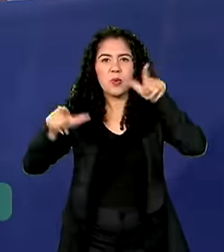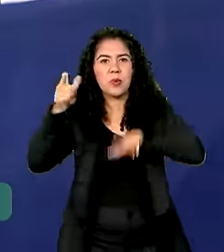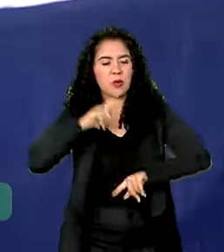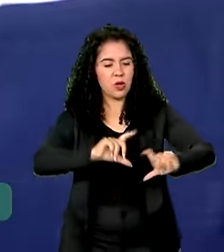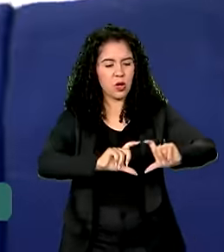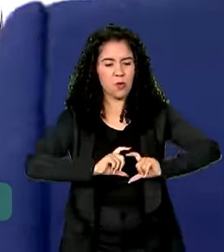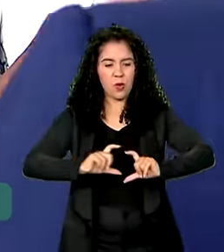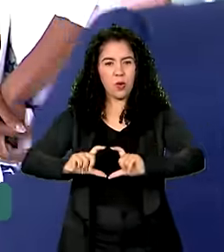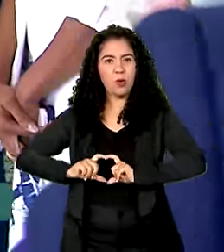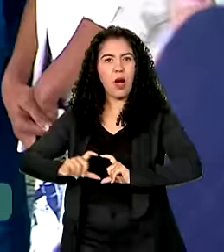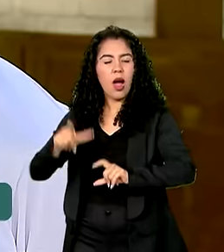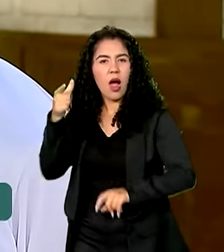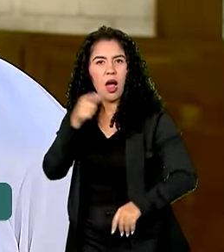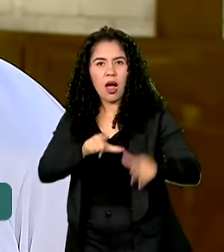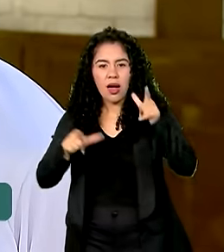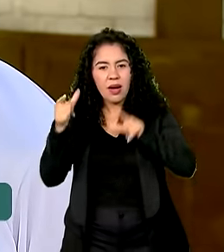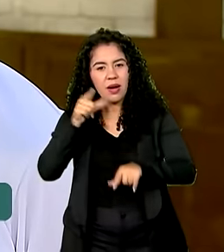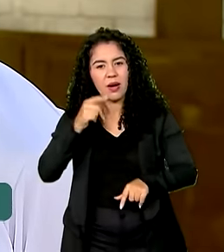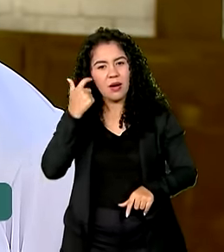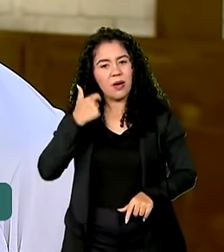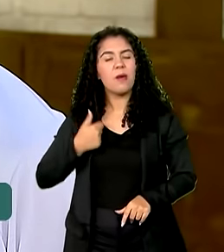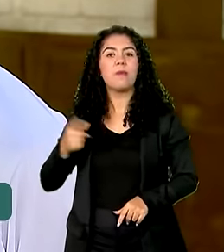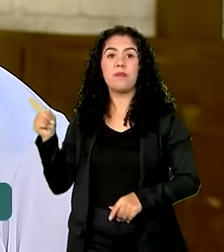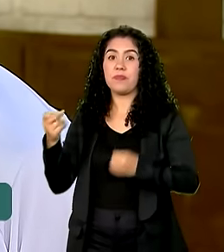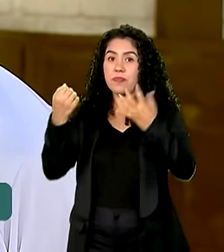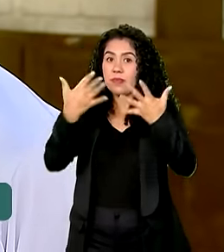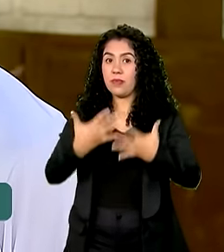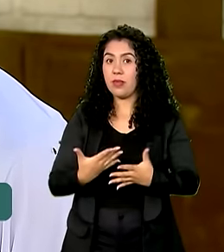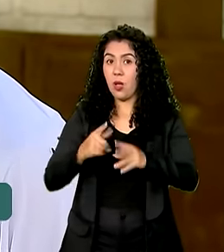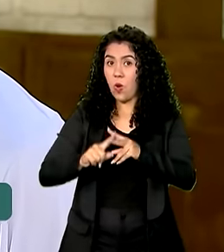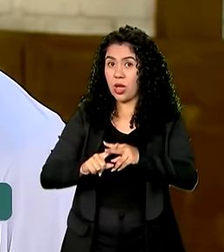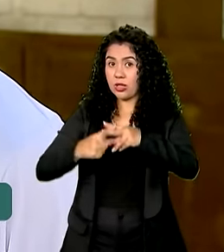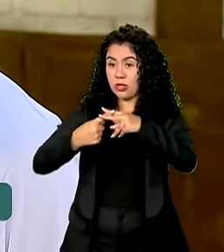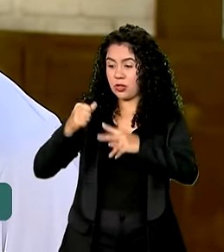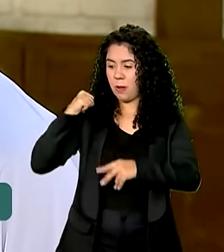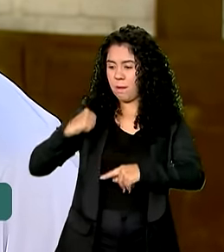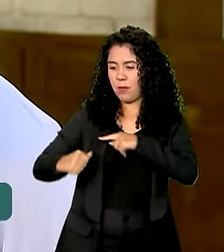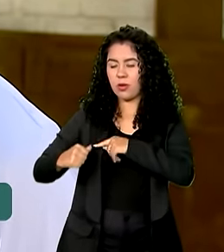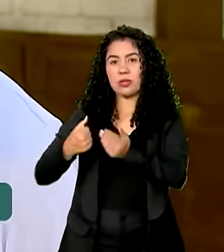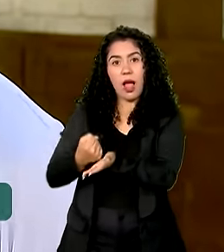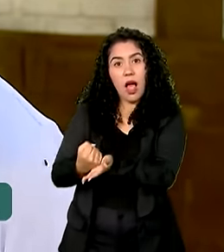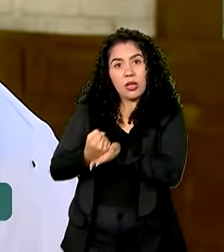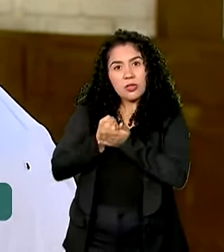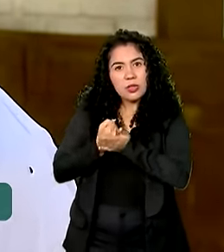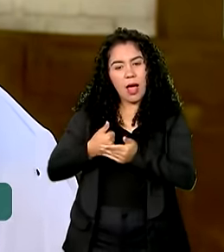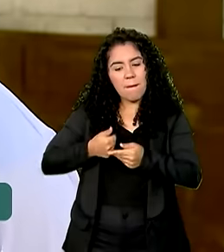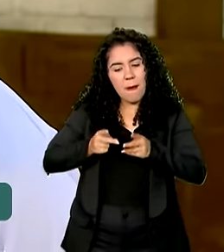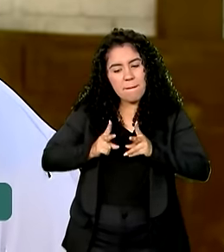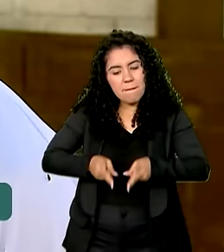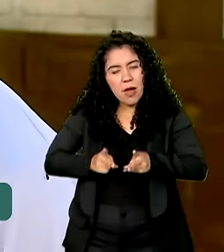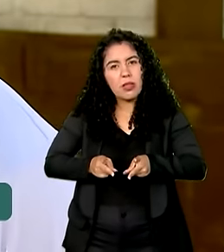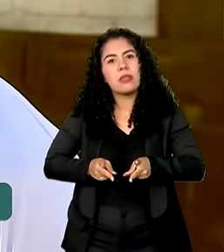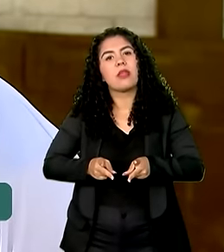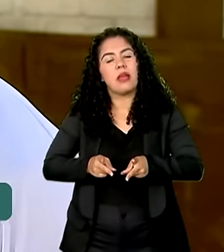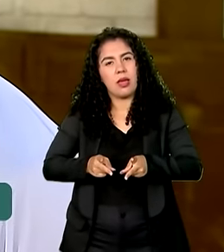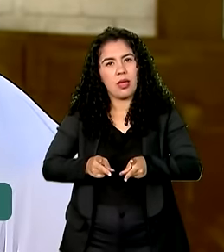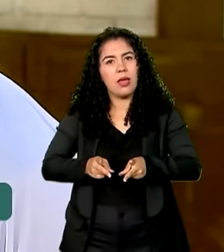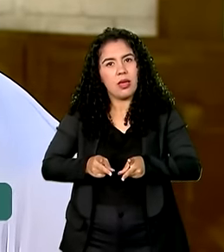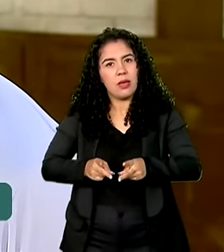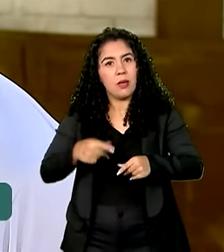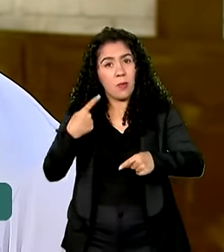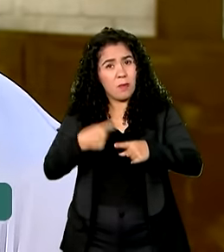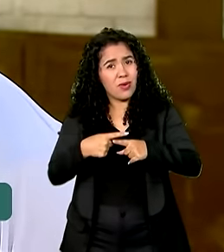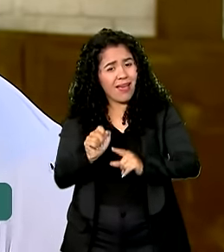medalhas que for possível ganhar. Esse ajuste vai me ajudar a manter a estrutura que a gente tem. A estrutura é